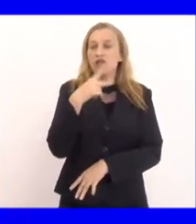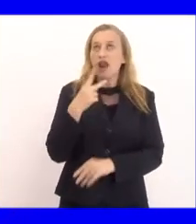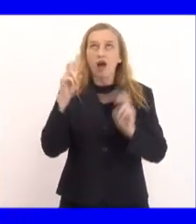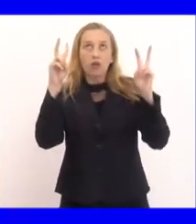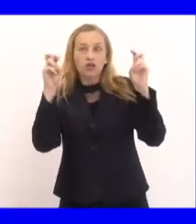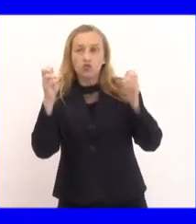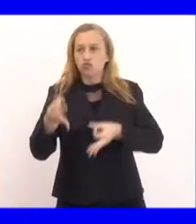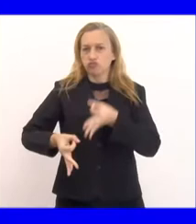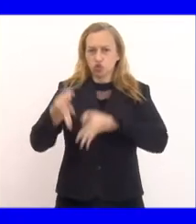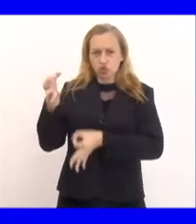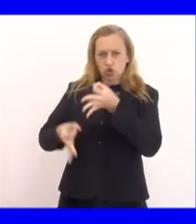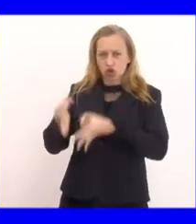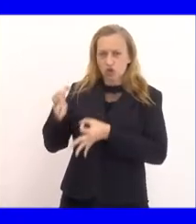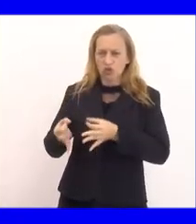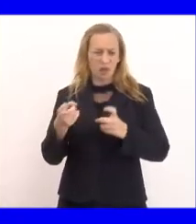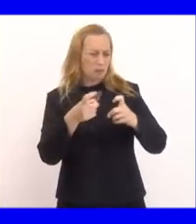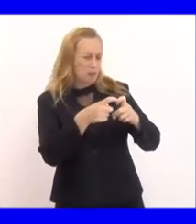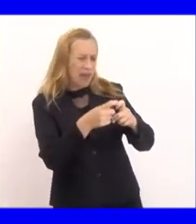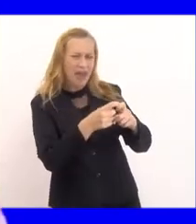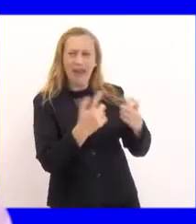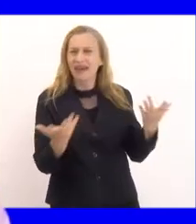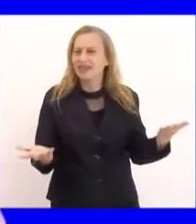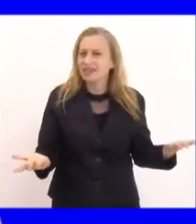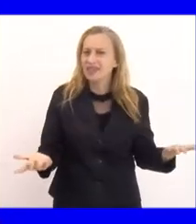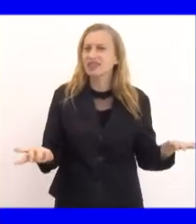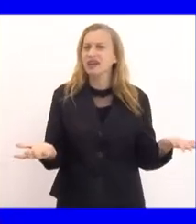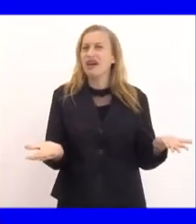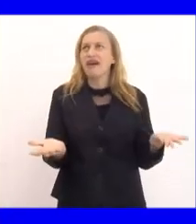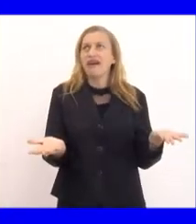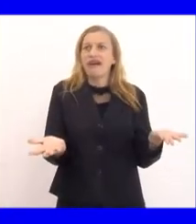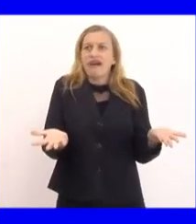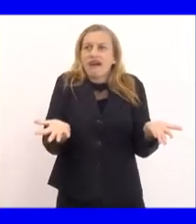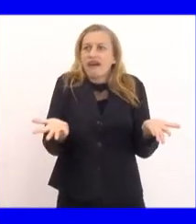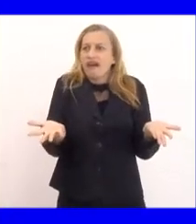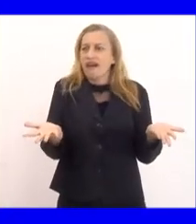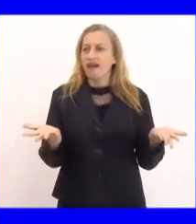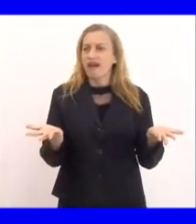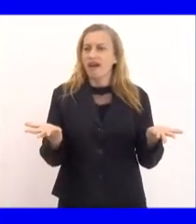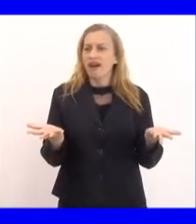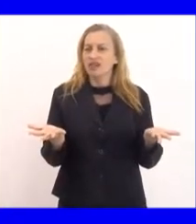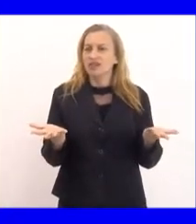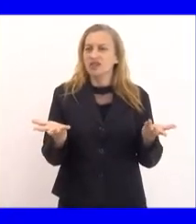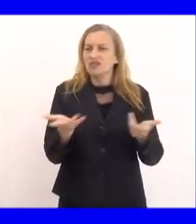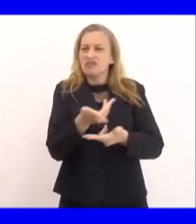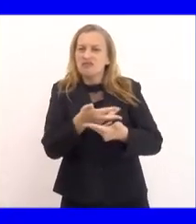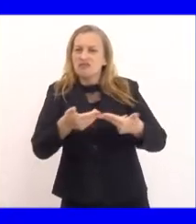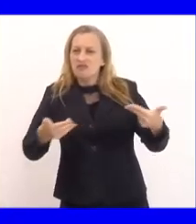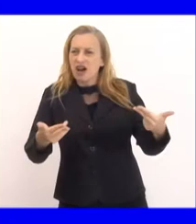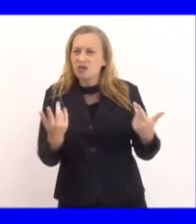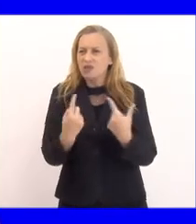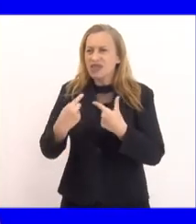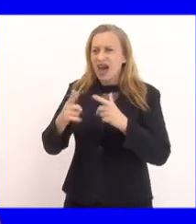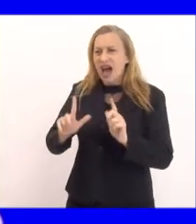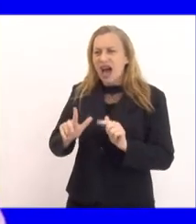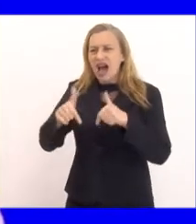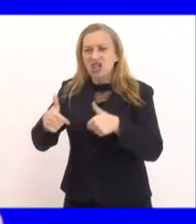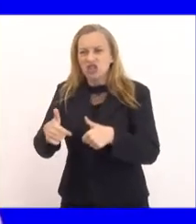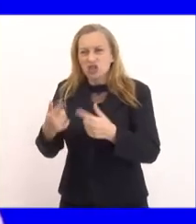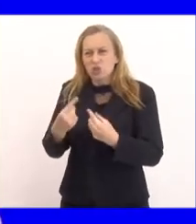abordar questões jurídicas, médicas, eventos adversos, né? Que tem